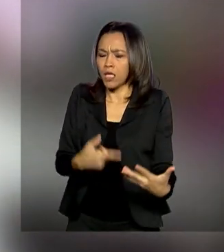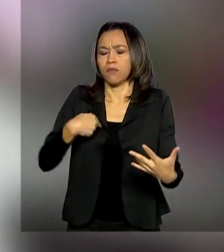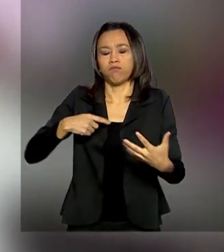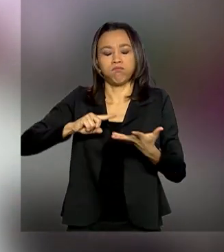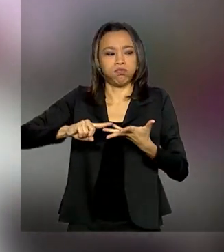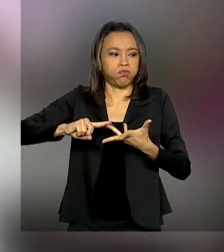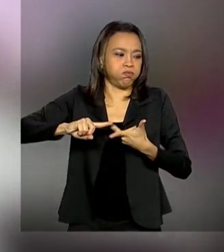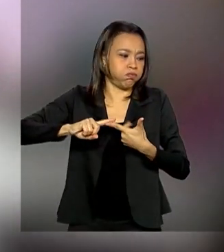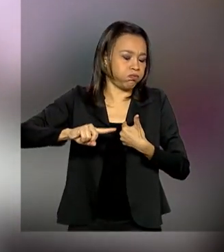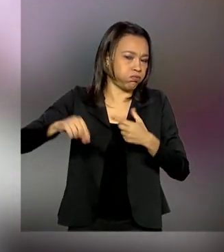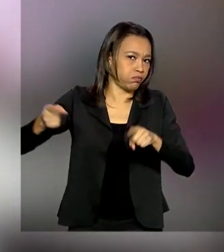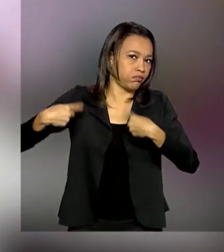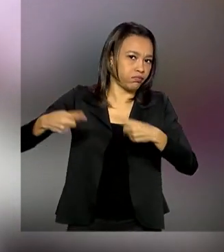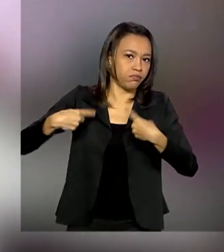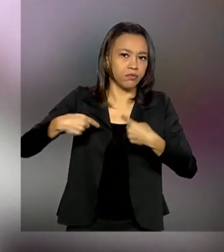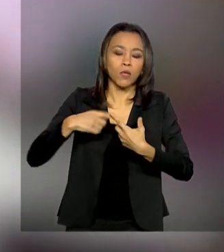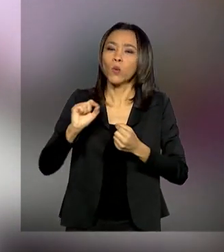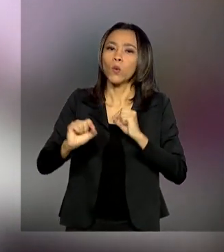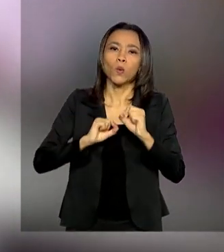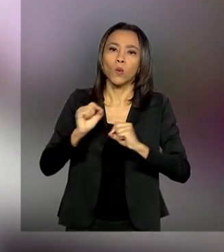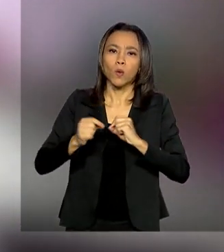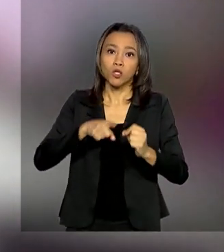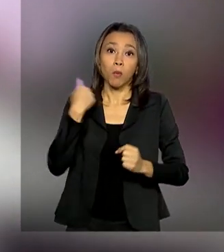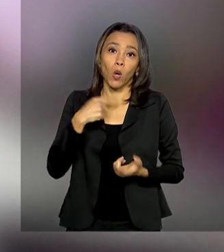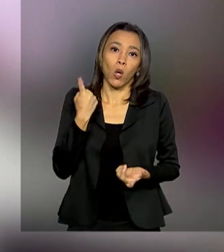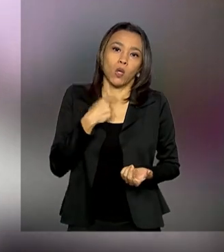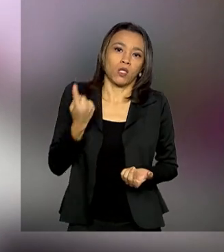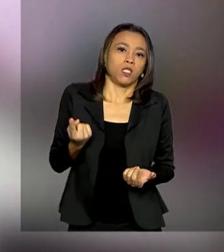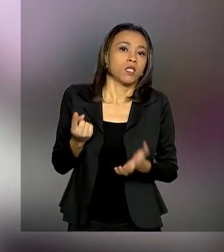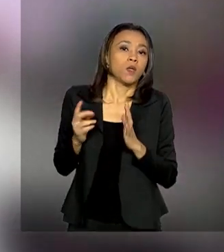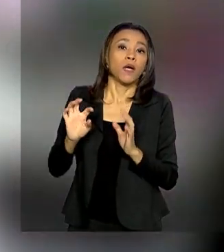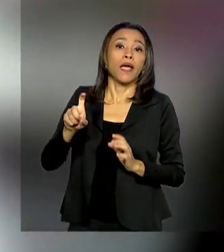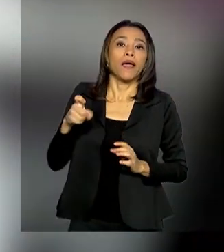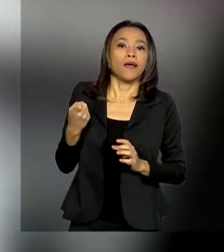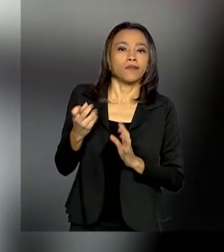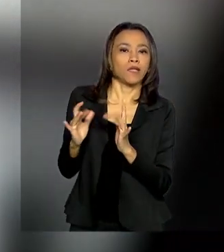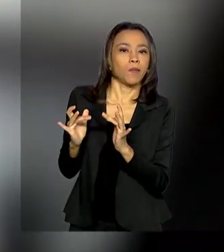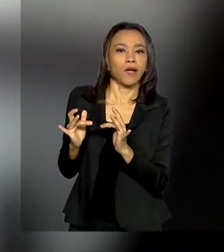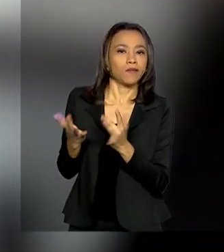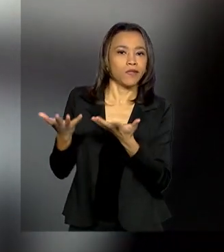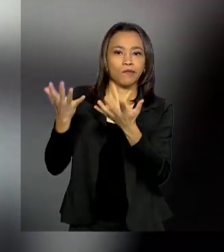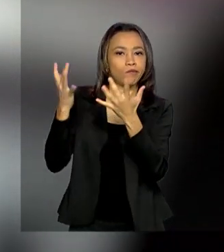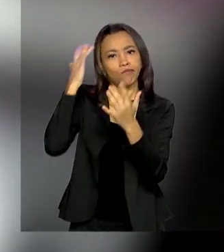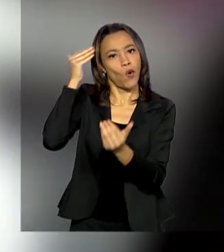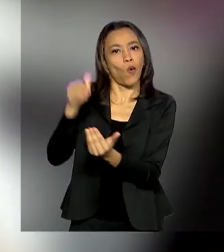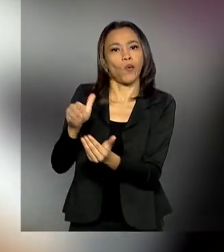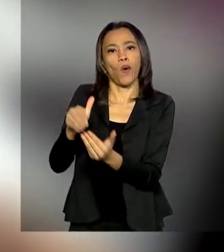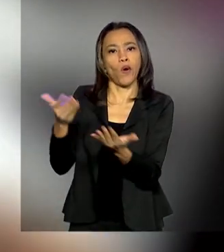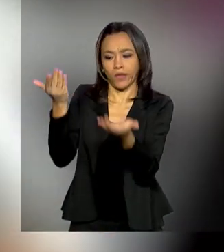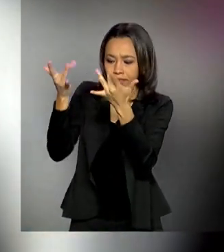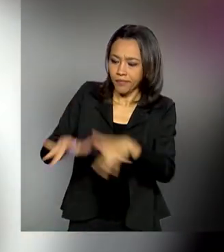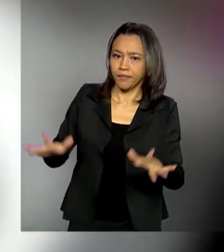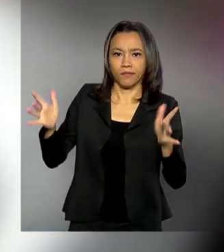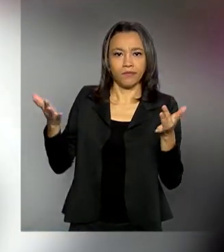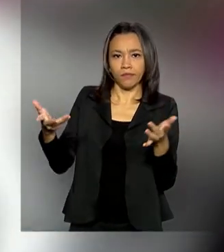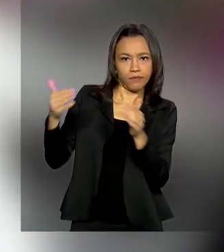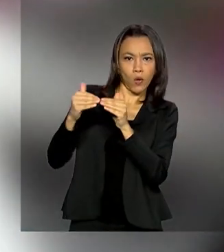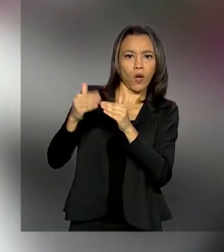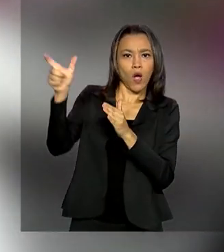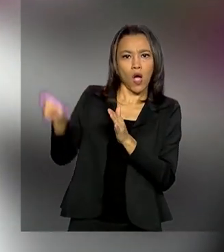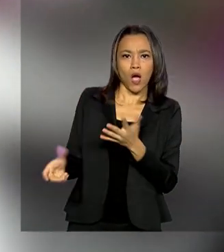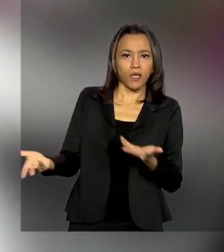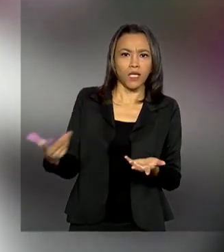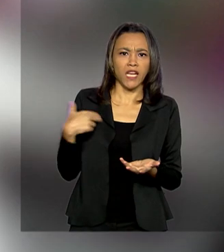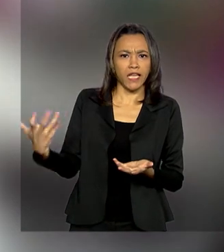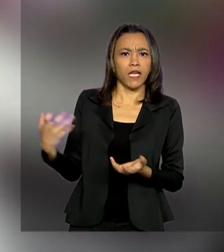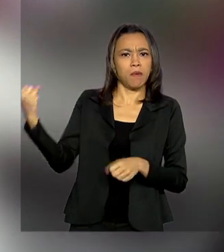ameaças de morte e agressões do ex-namorado que não aceita o fim do relacionamento. Devido a essas ameaças, ele iria me matar.